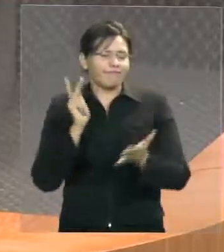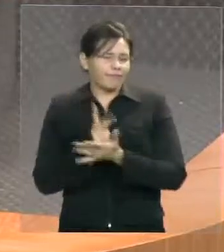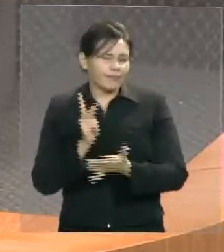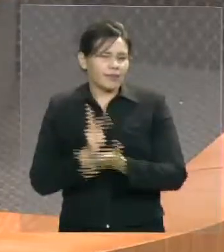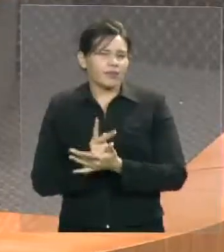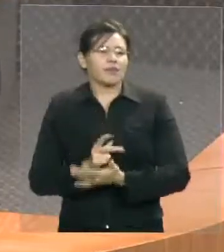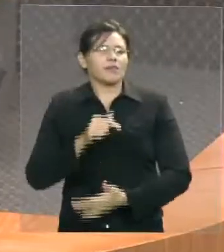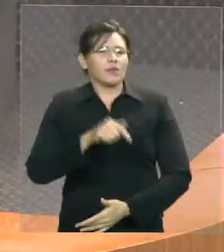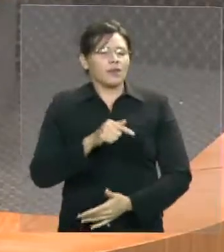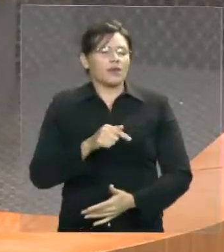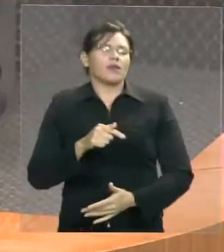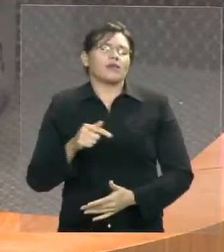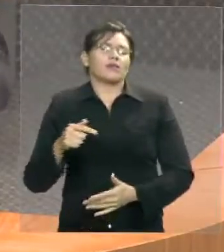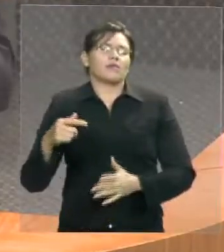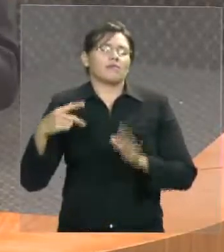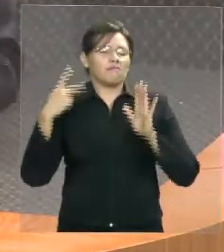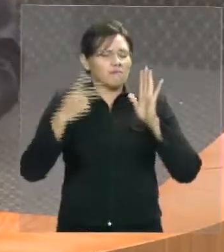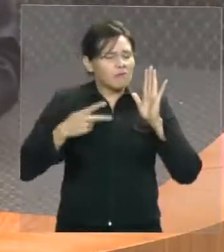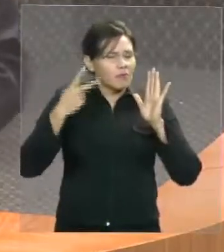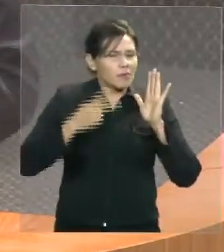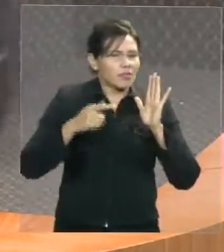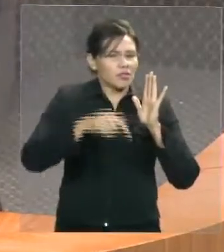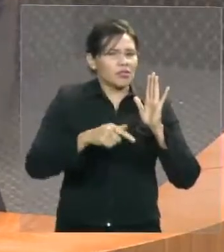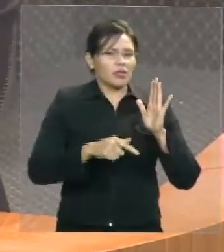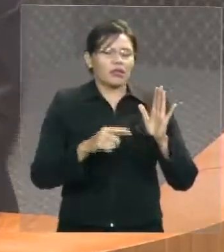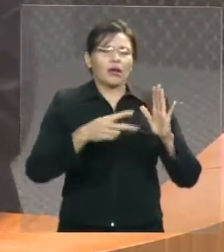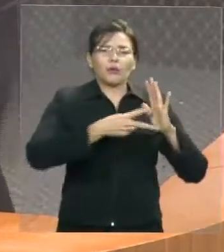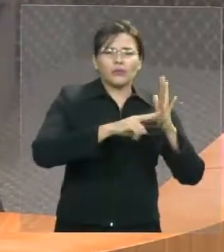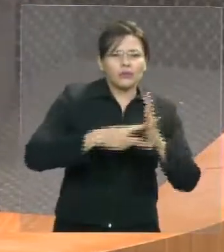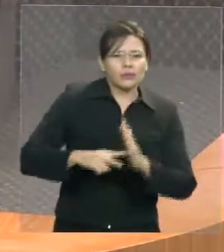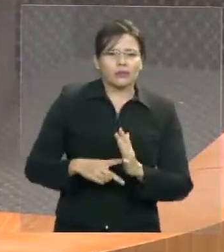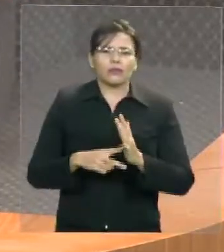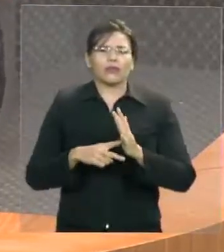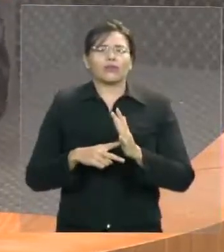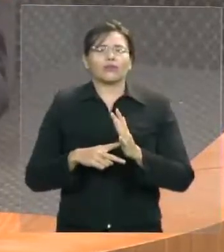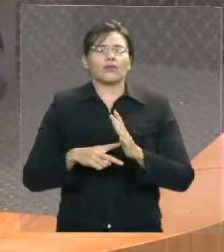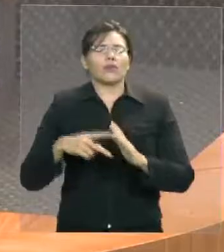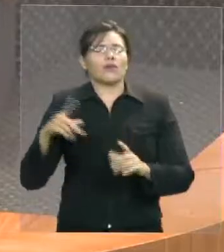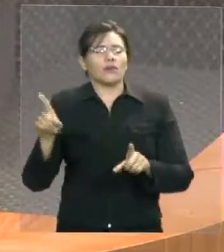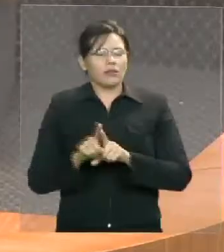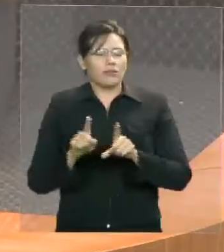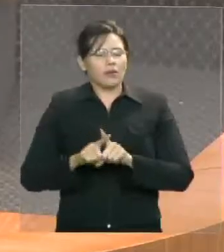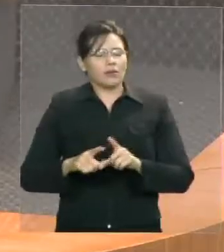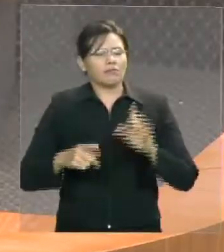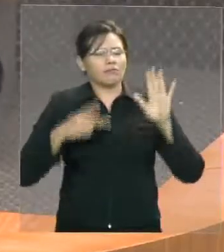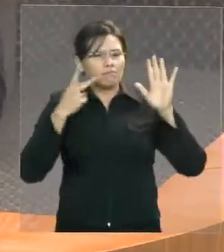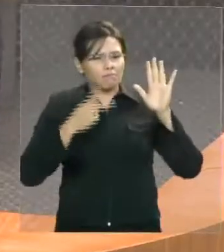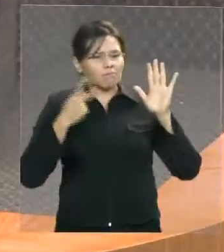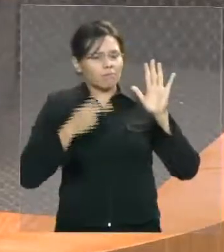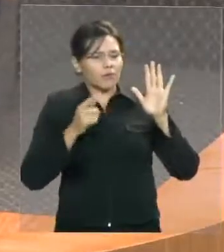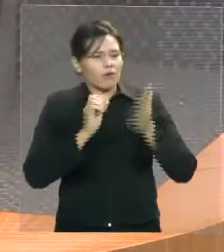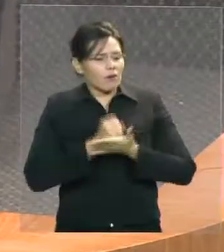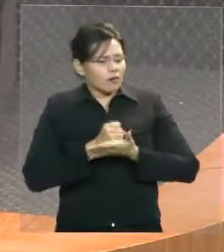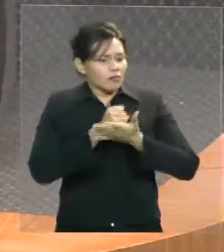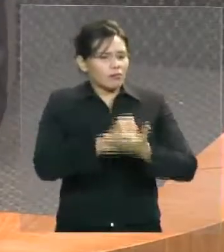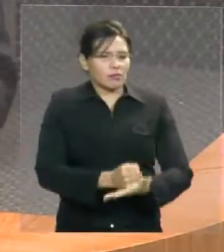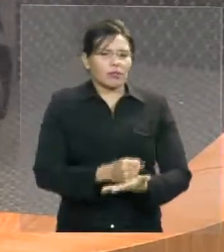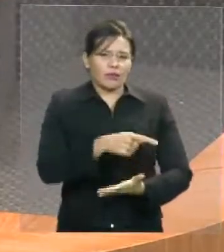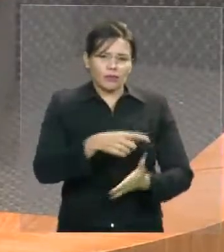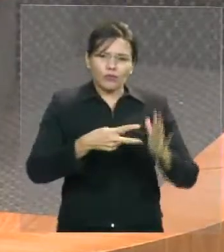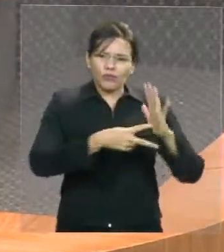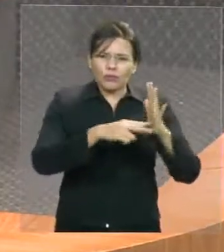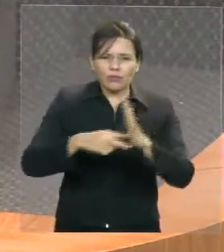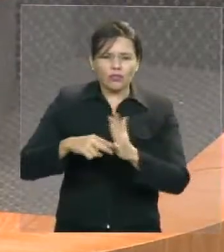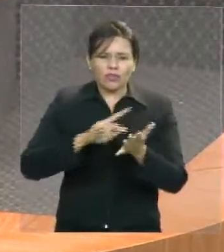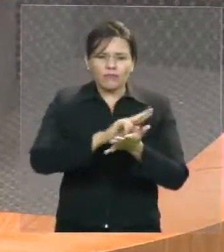sindicatos, a estas mesmas pessoas, prometeu ajudar-lhes, dar apoio a este sindicato, e